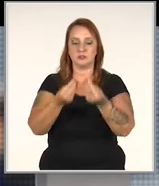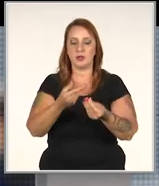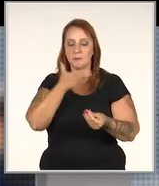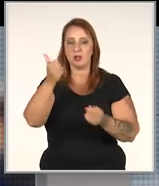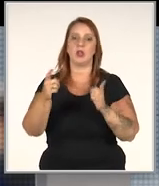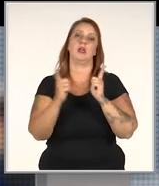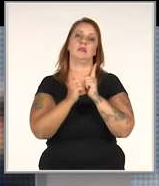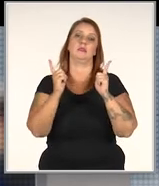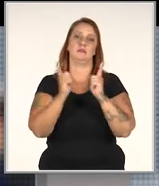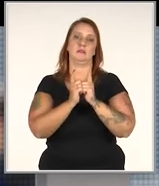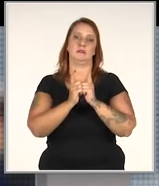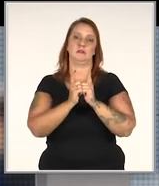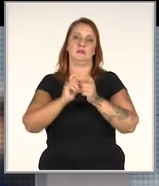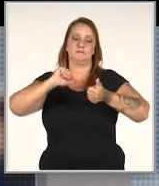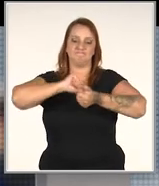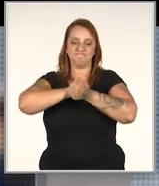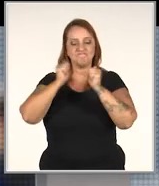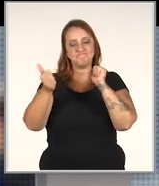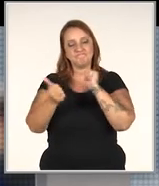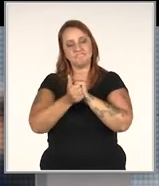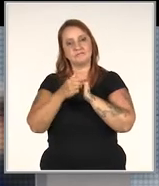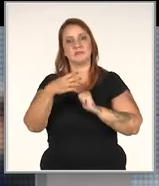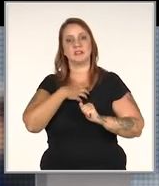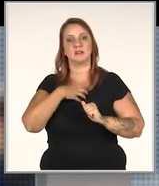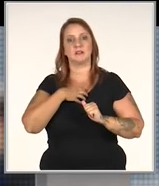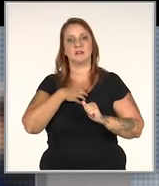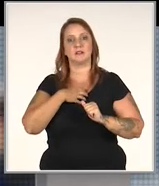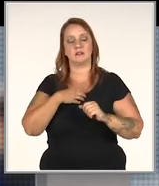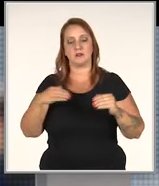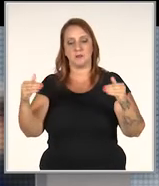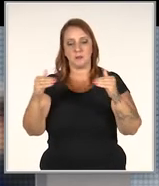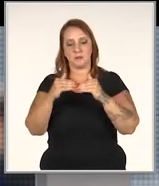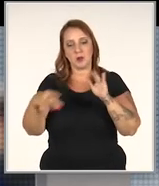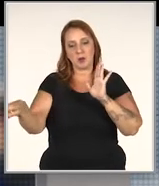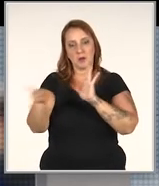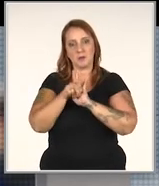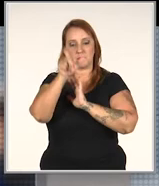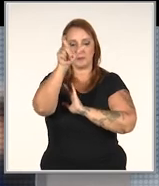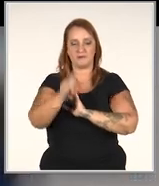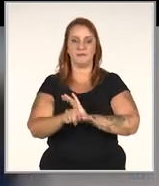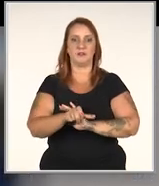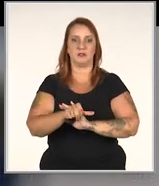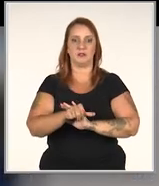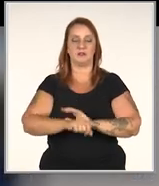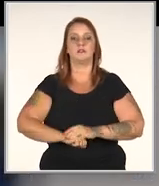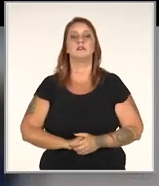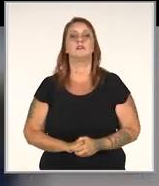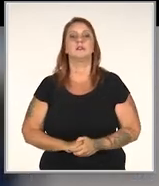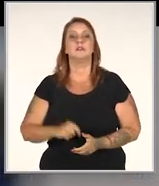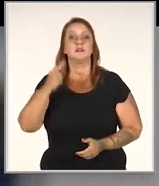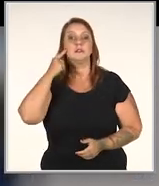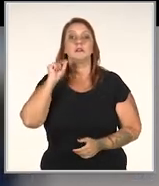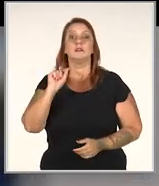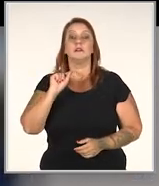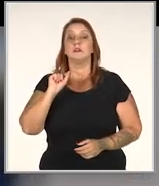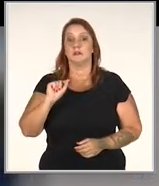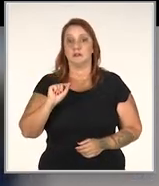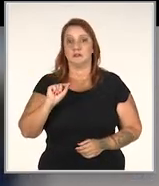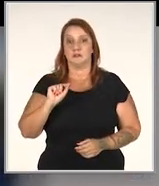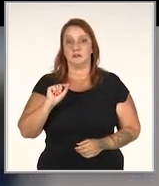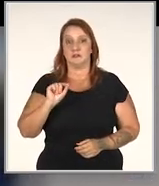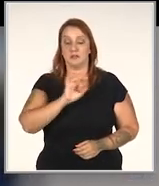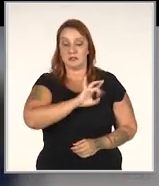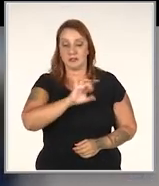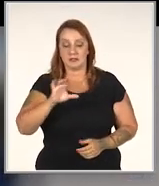entregar para ele o atendimento da forma mais adequada e compatível com o perfil dele, né? Considerando também, Cláudia, que